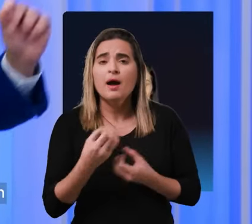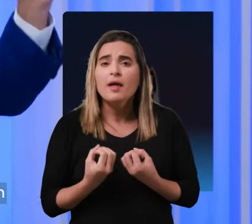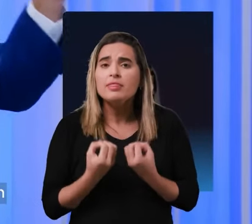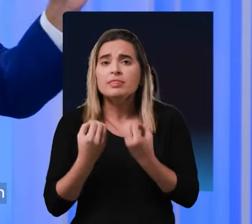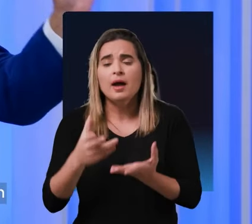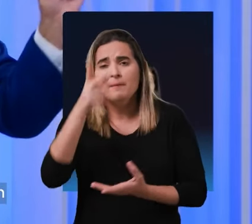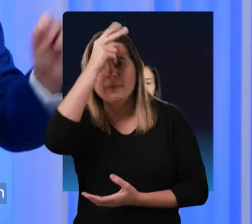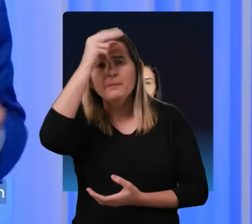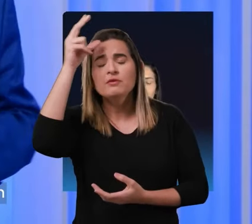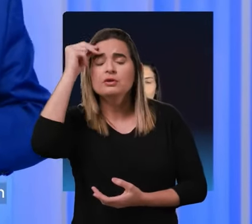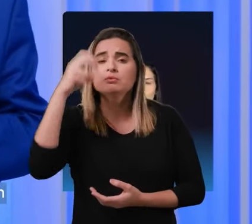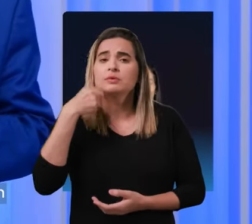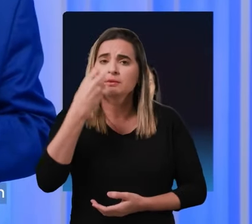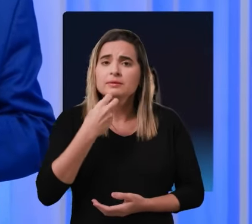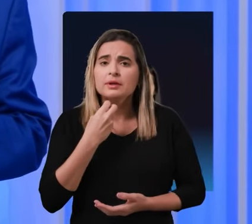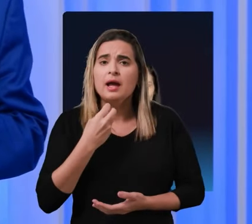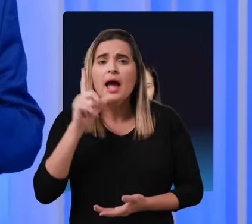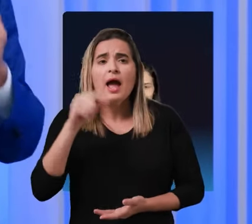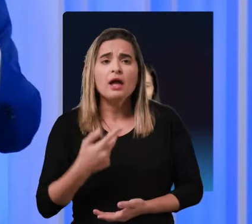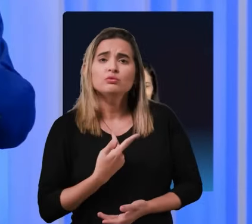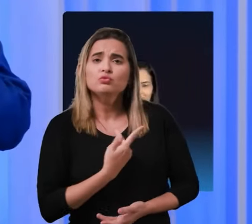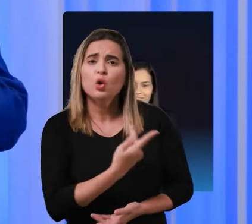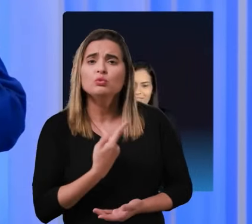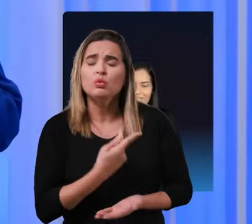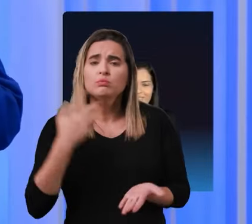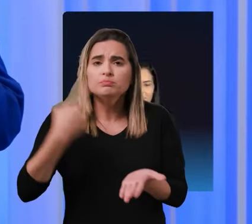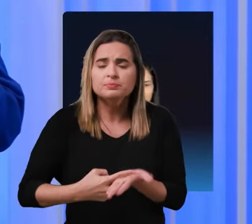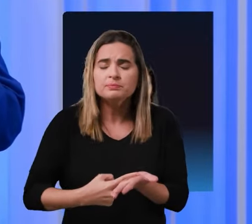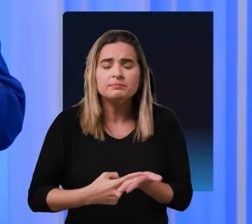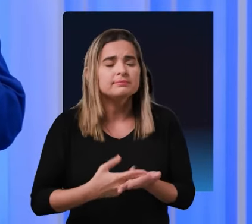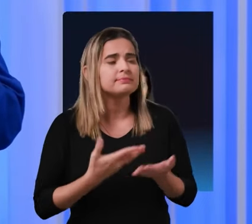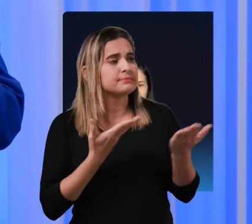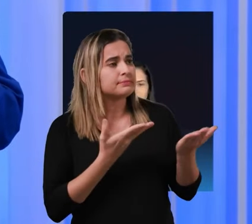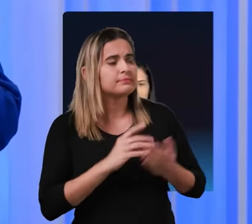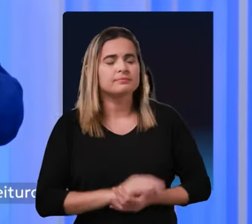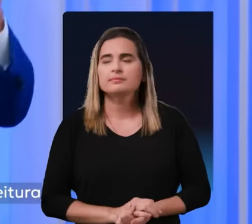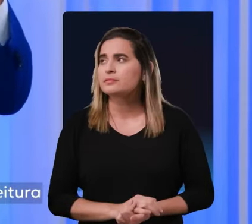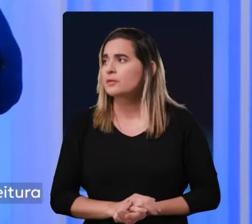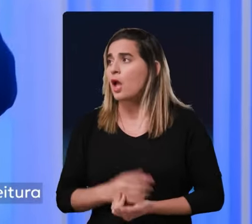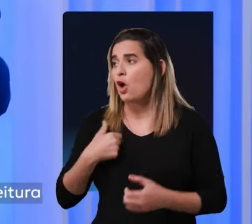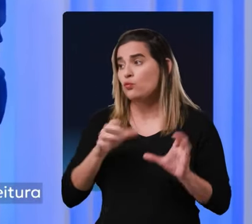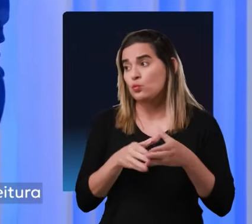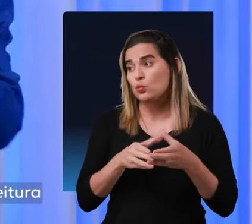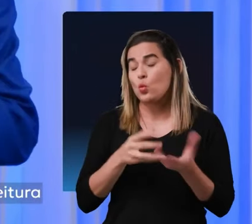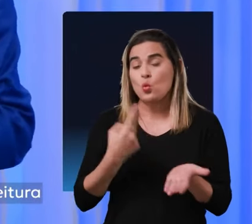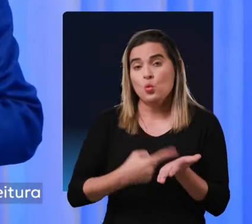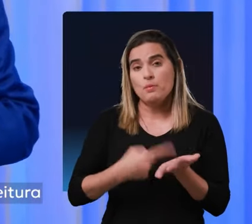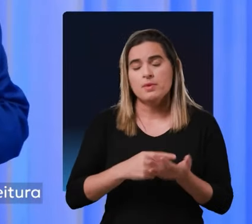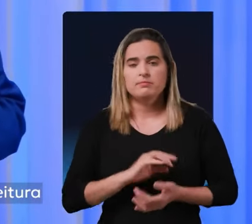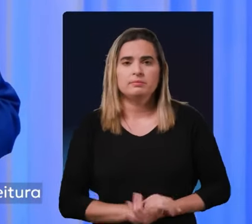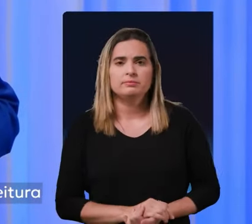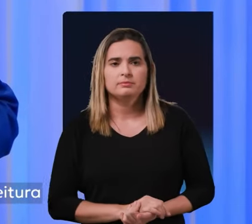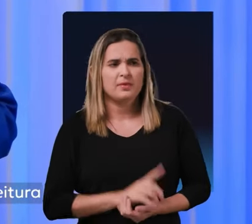E gostaria que a senhora também se comprometesse comigo, que mandaria 20 milhões para a Prefeitura